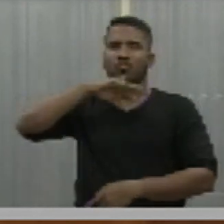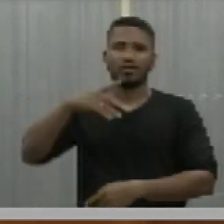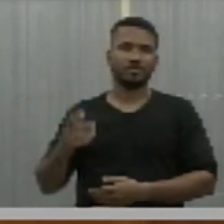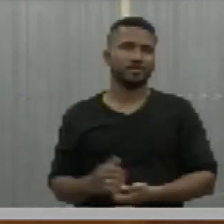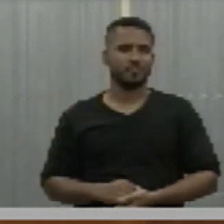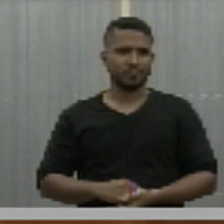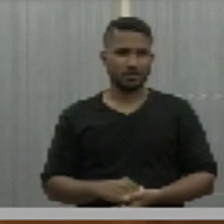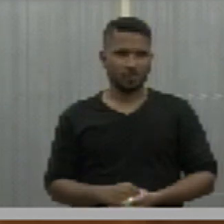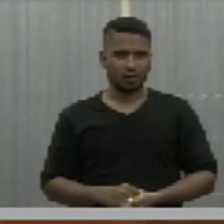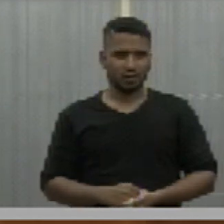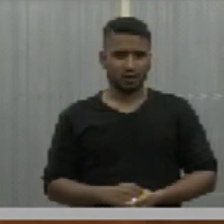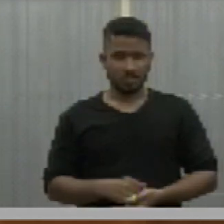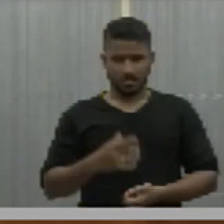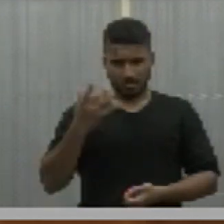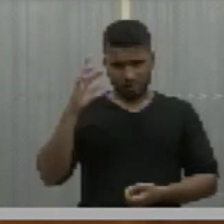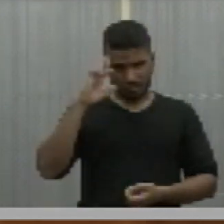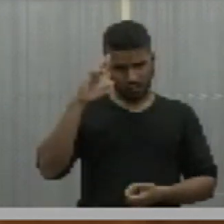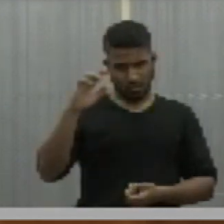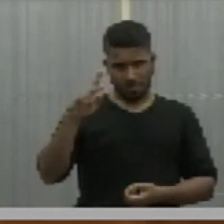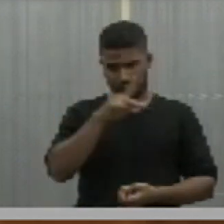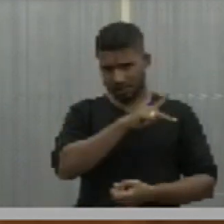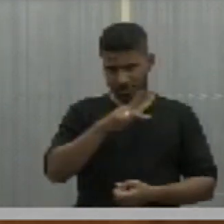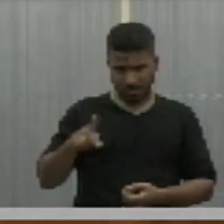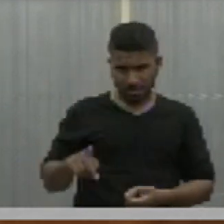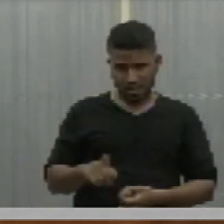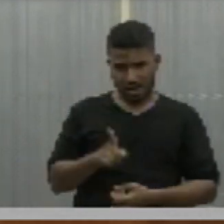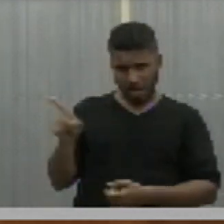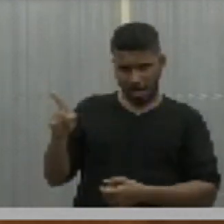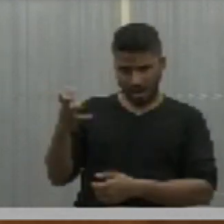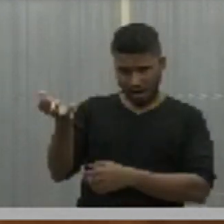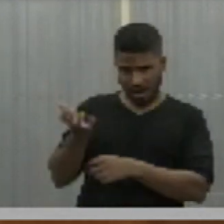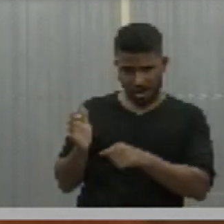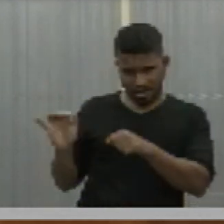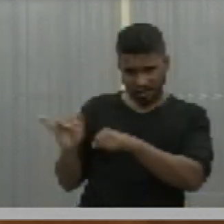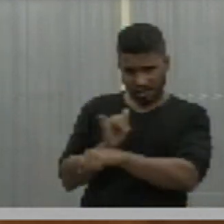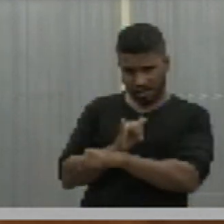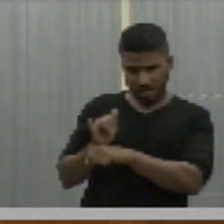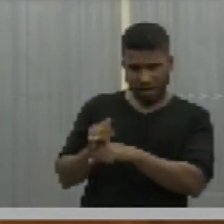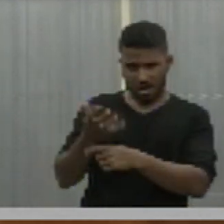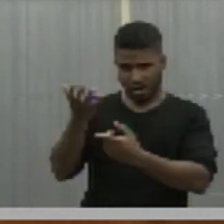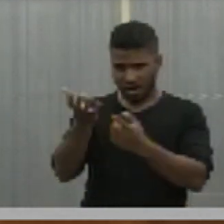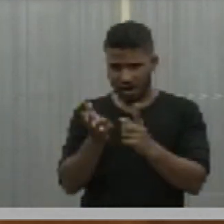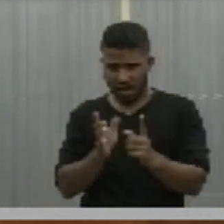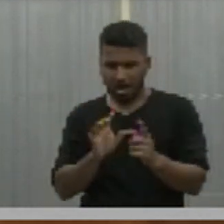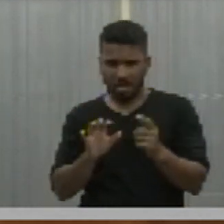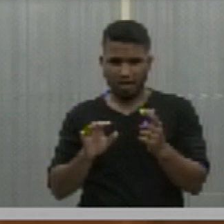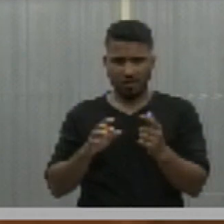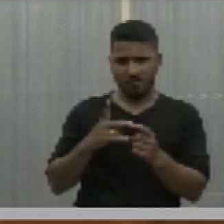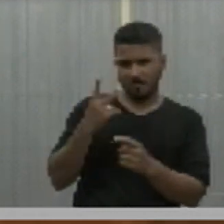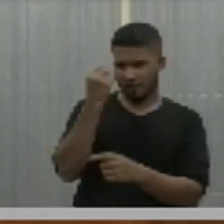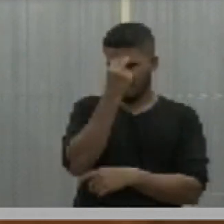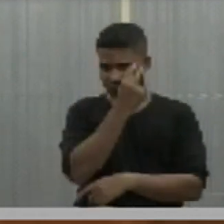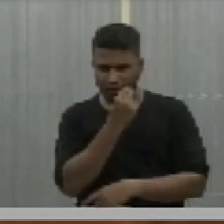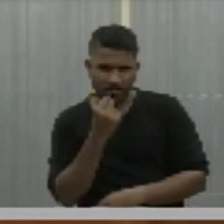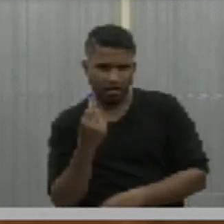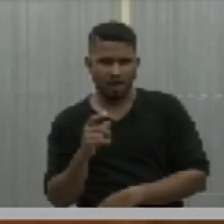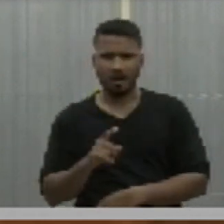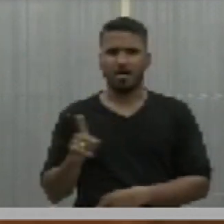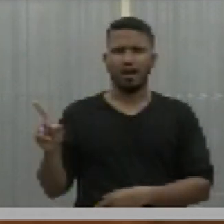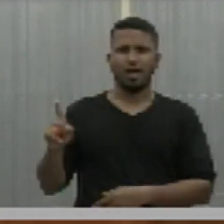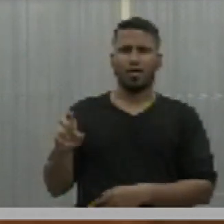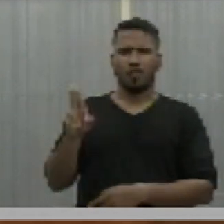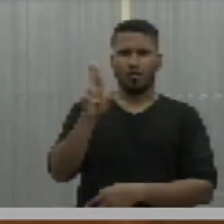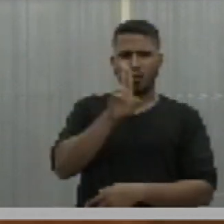não vai terminar em pizza, não. Eu sei que ela tenta de todas as formas fazer manobras, usa os